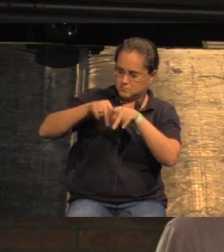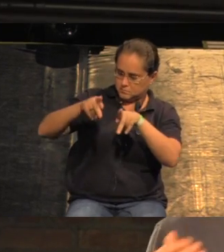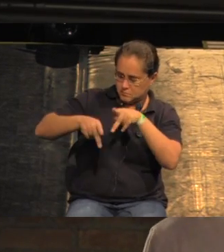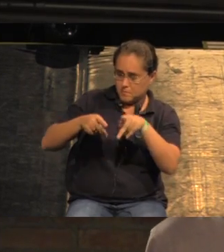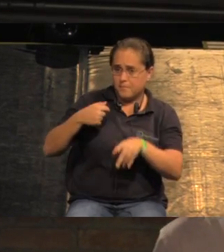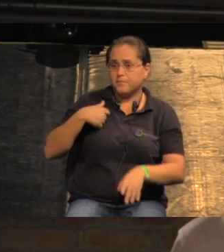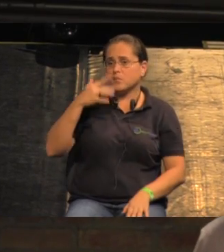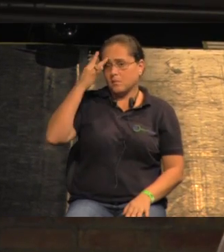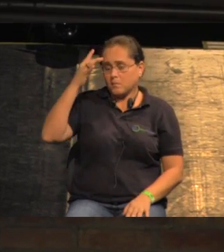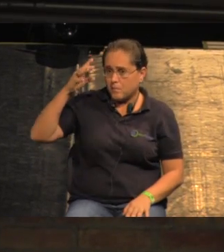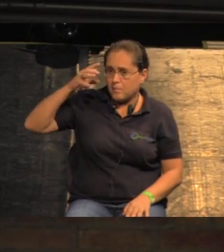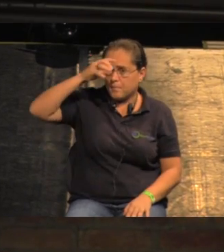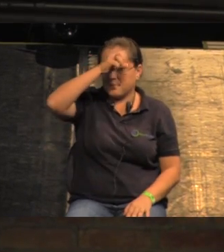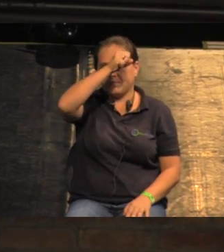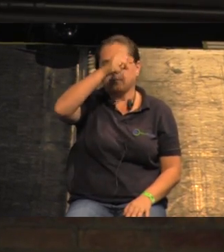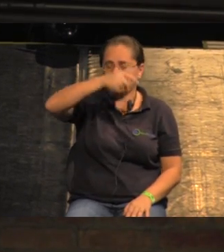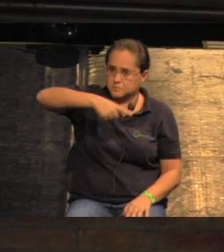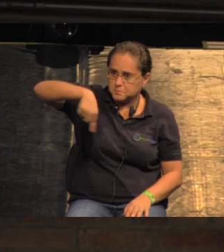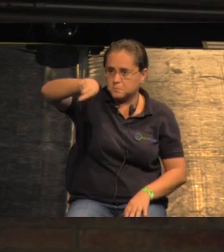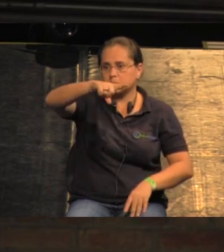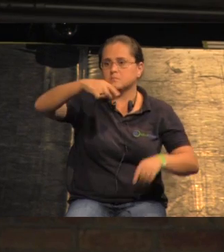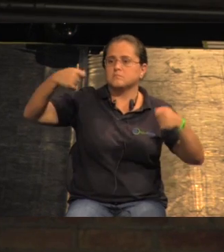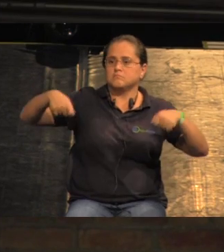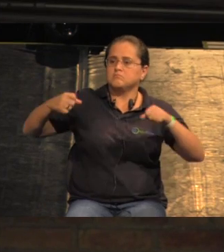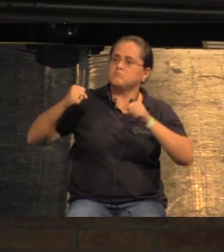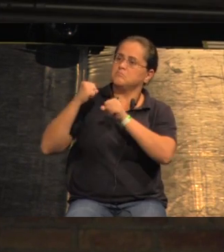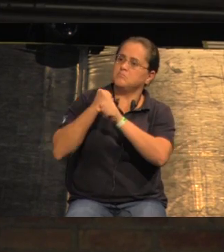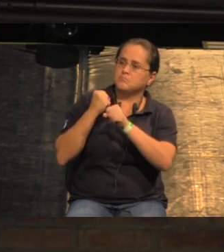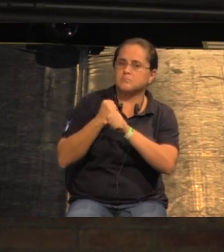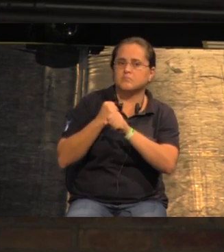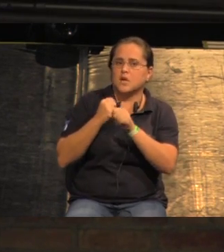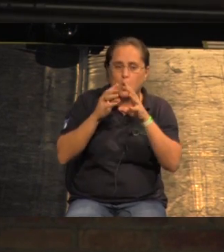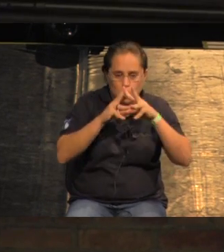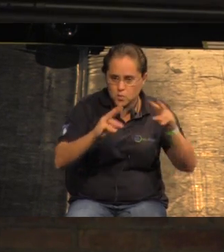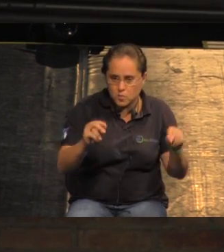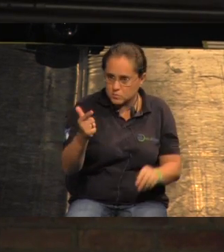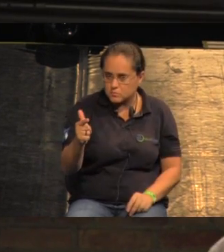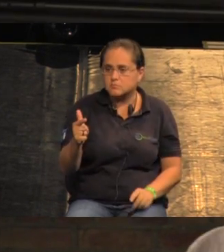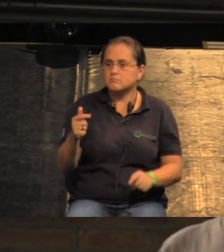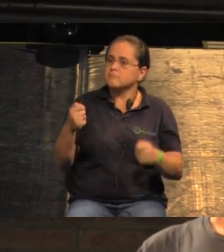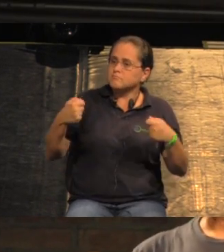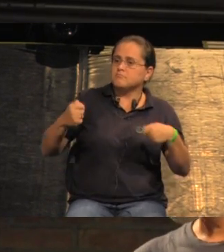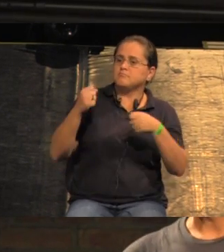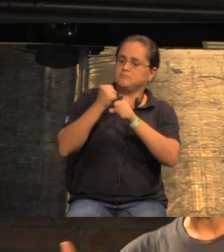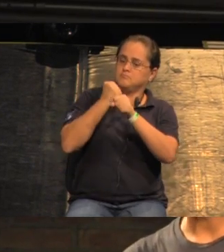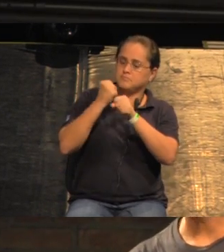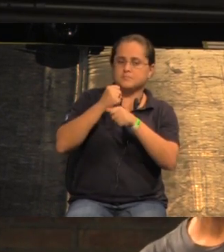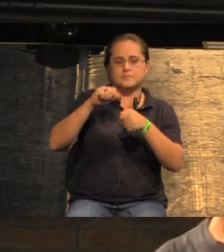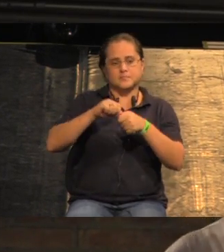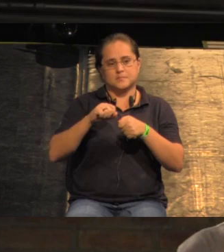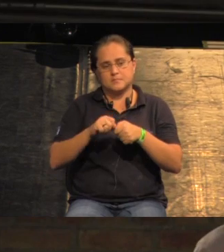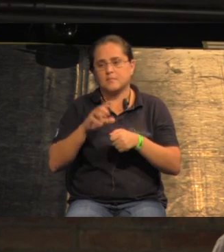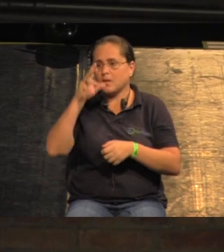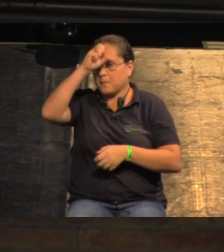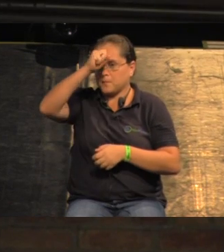Acho que esse é um aprendizado que a gente precisa construir. Não tem solução, não adianta fazer obra, a gente tem que construir esse